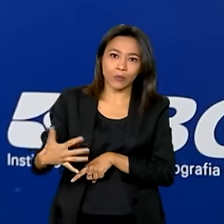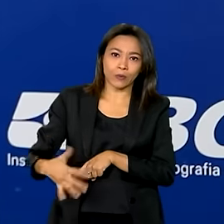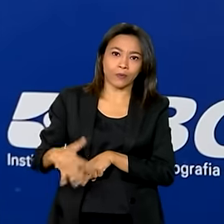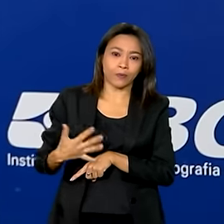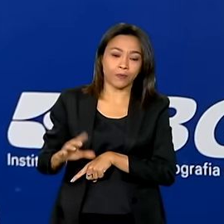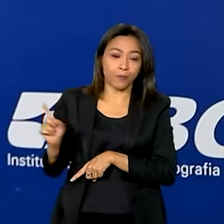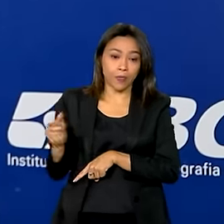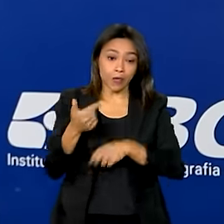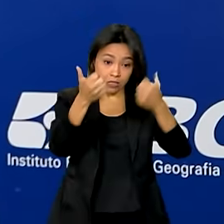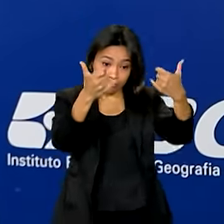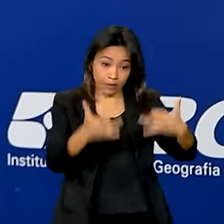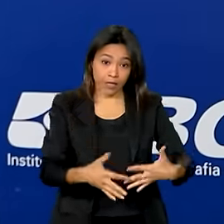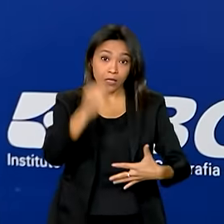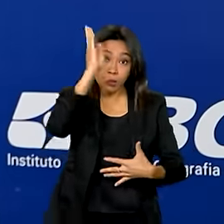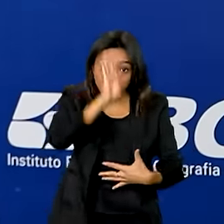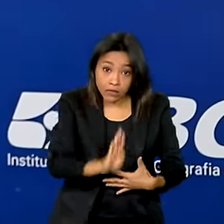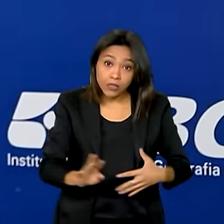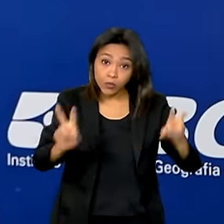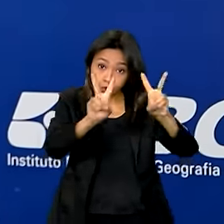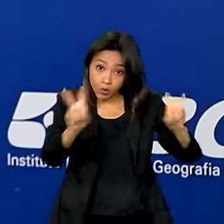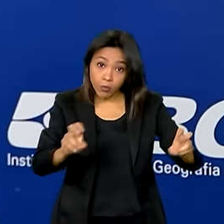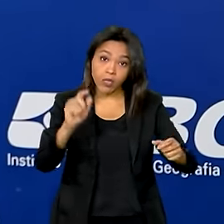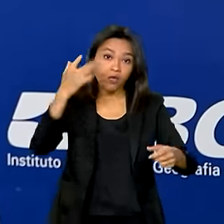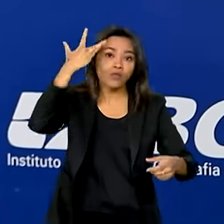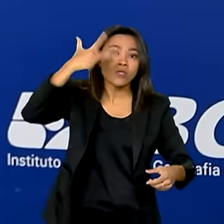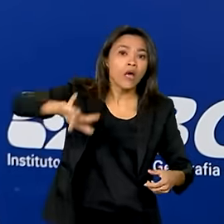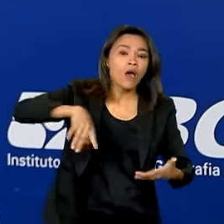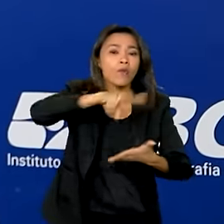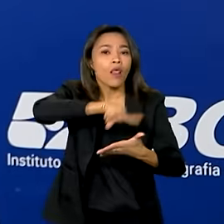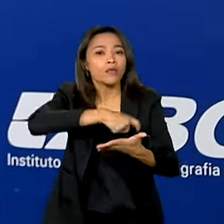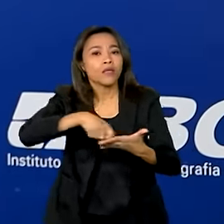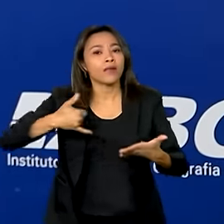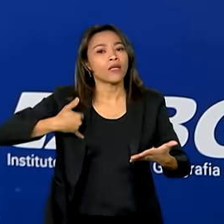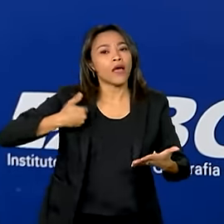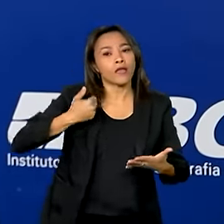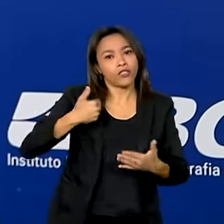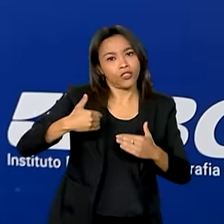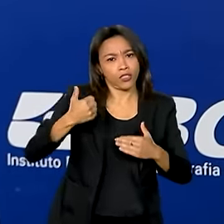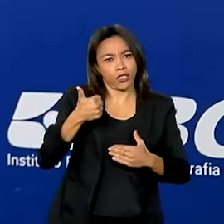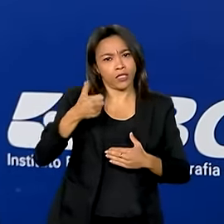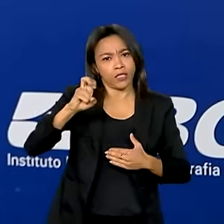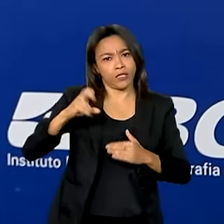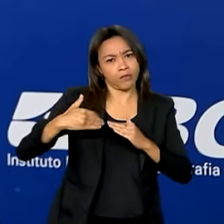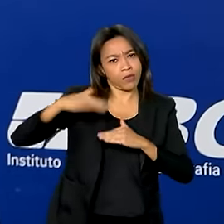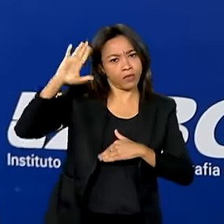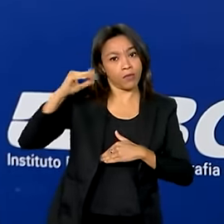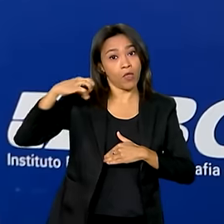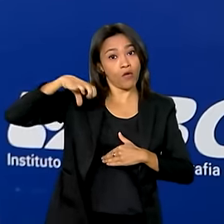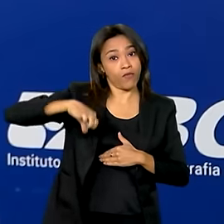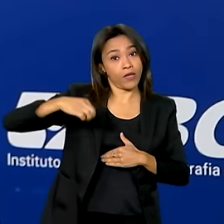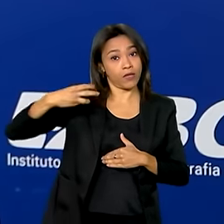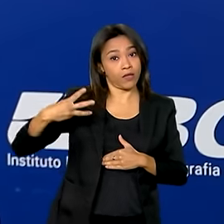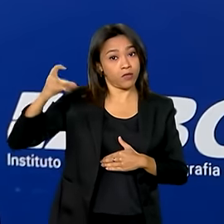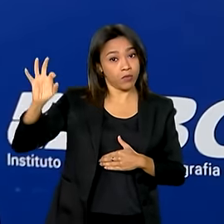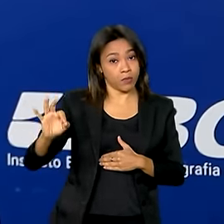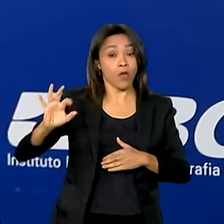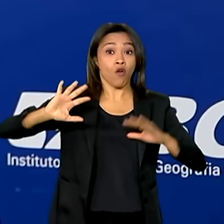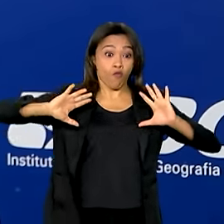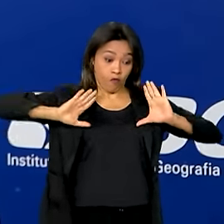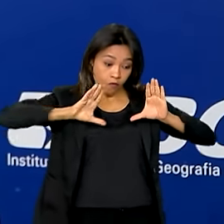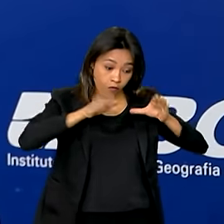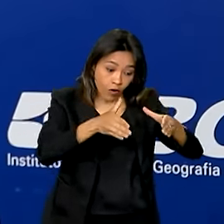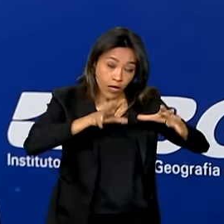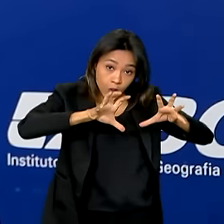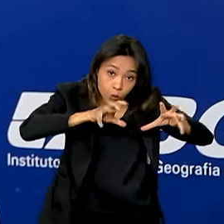a gente fala do Brasil, a gente está falando de uma taxa de analfabetização de pessoas de 15 anos ou mais de 93%. Quando a gente fala da população